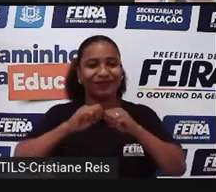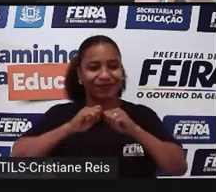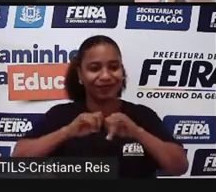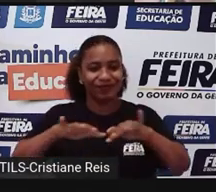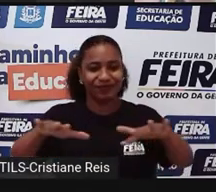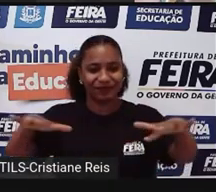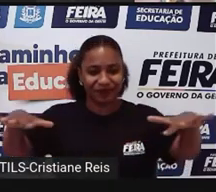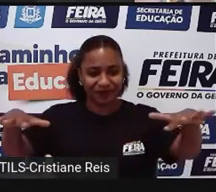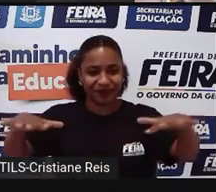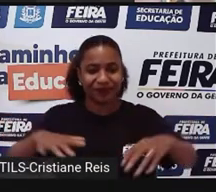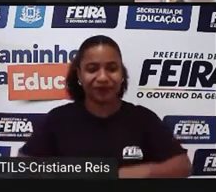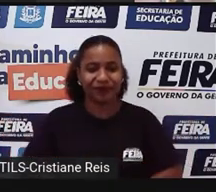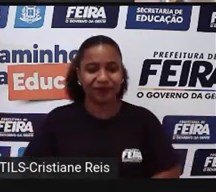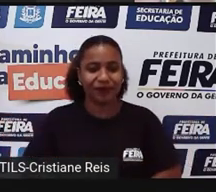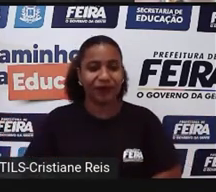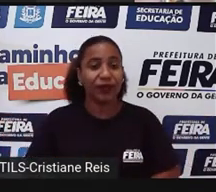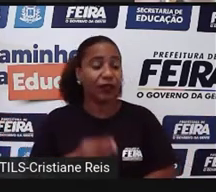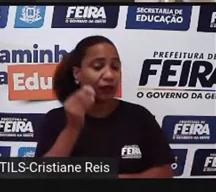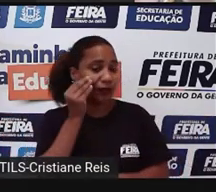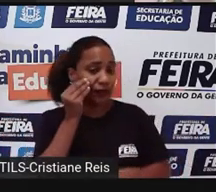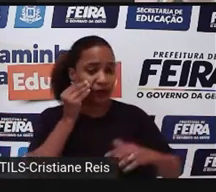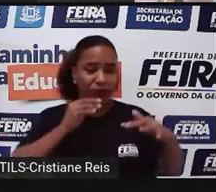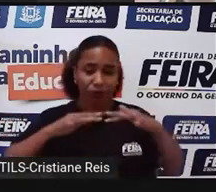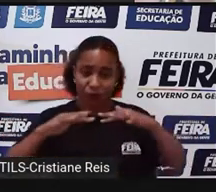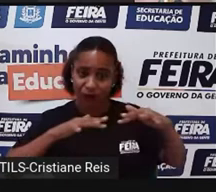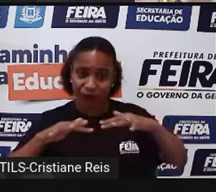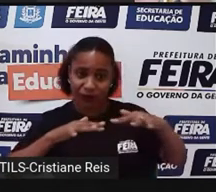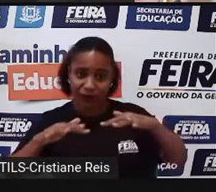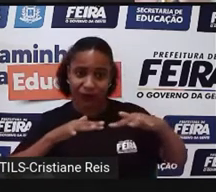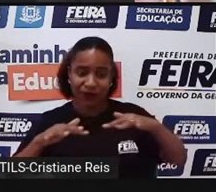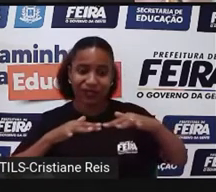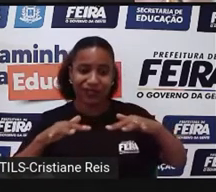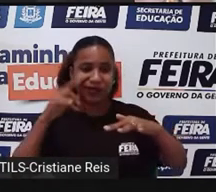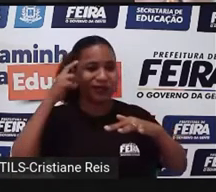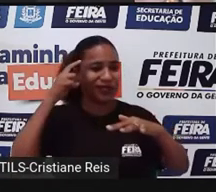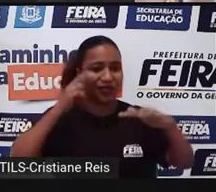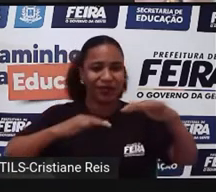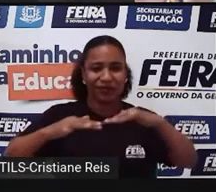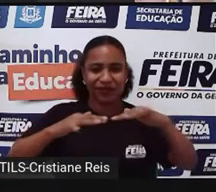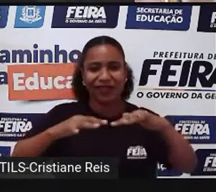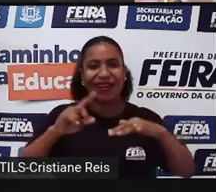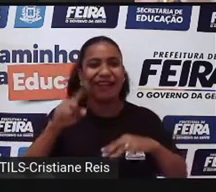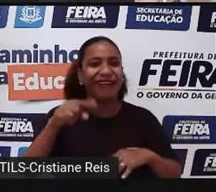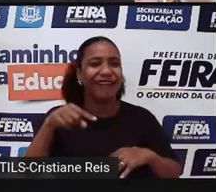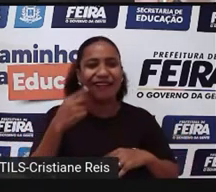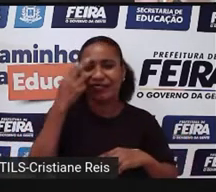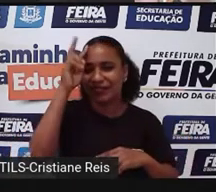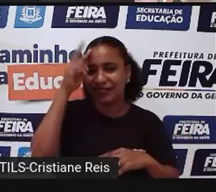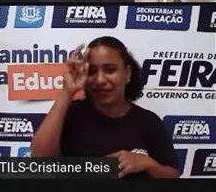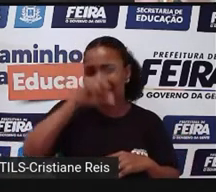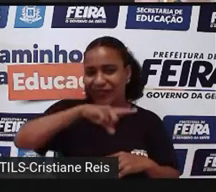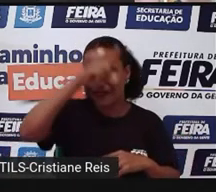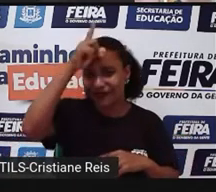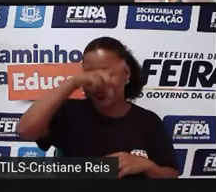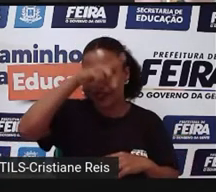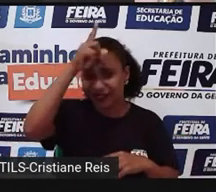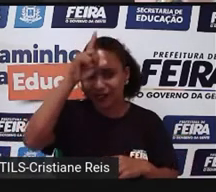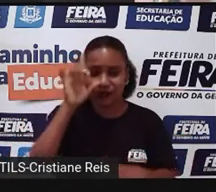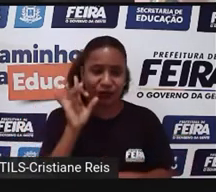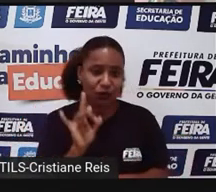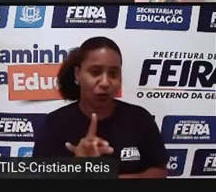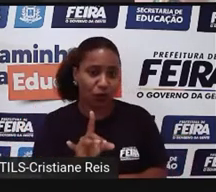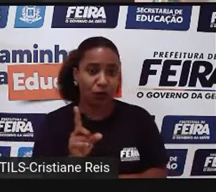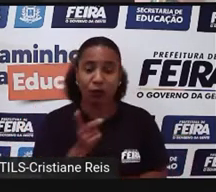colocar essas manifestações como folclore é minimizar, e a gente não pode fazer isso. Então, folclore, normalmente, quando a gente fala folclore,